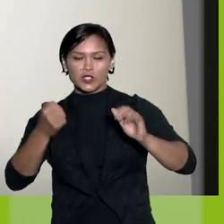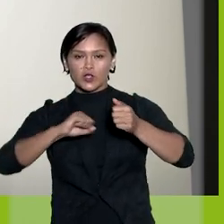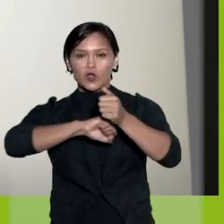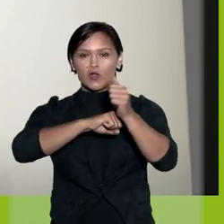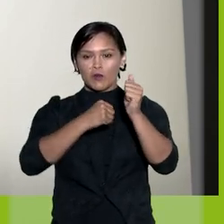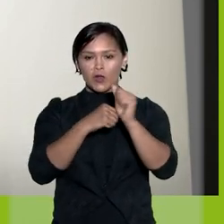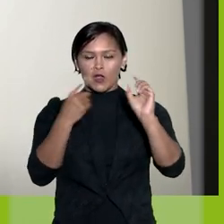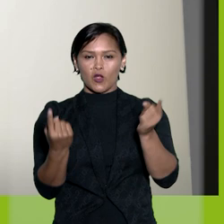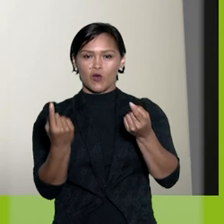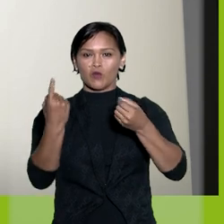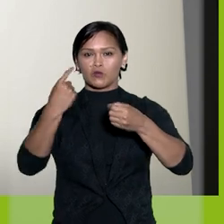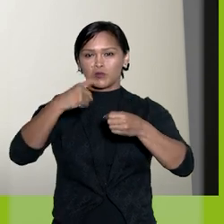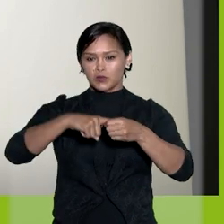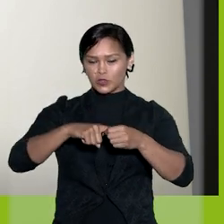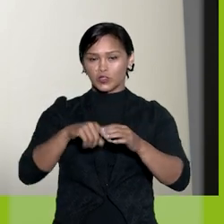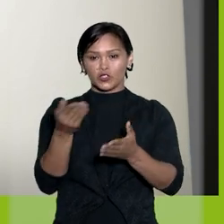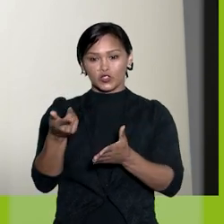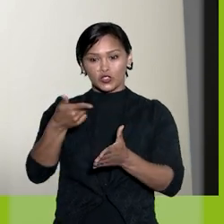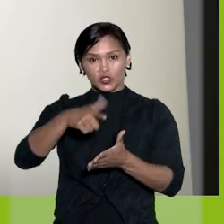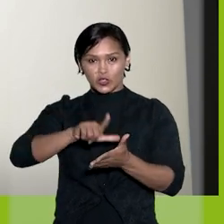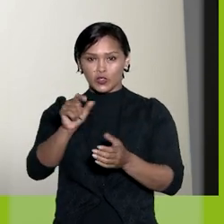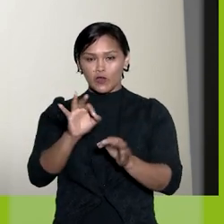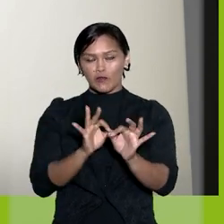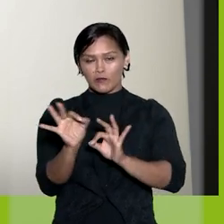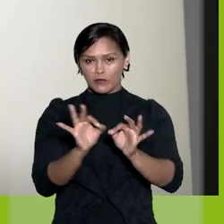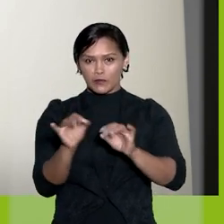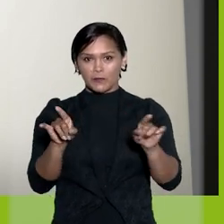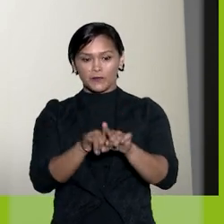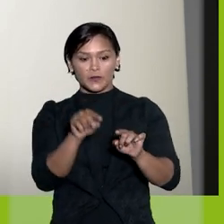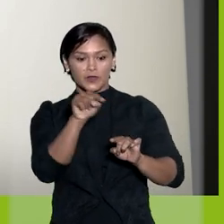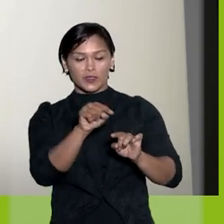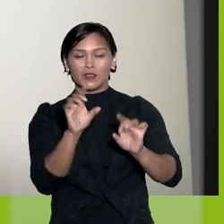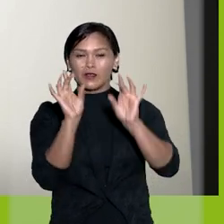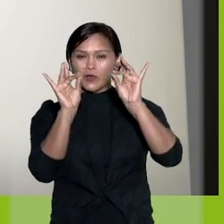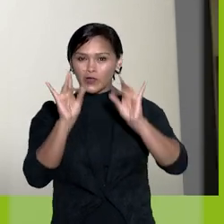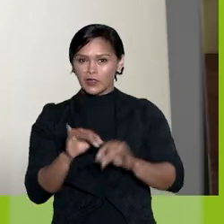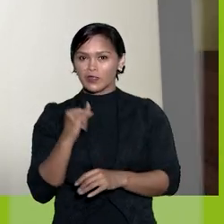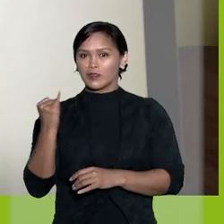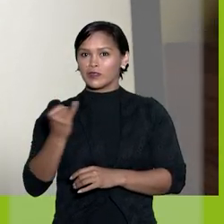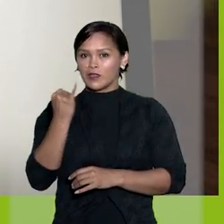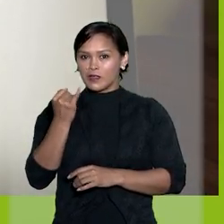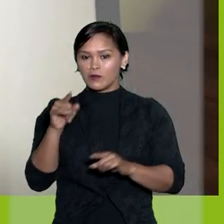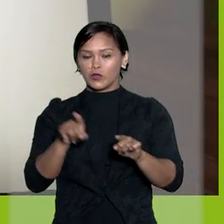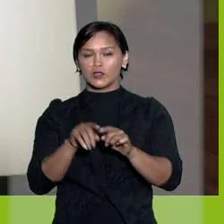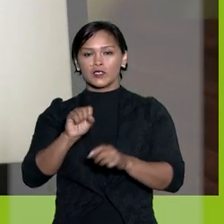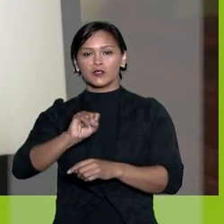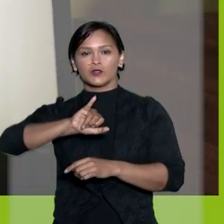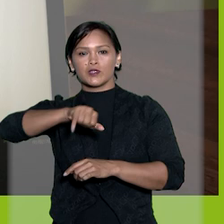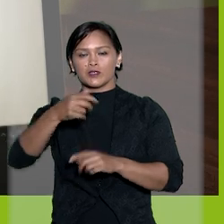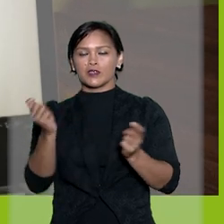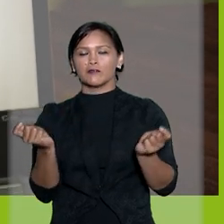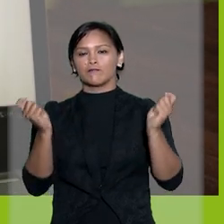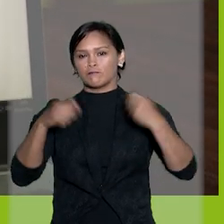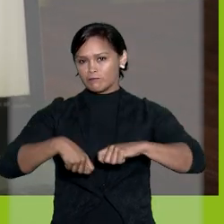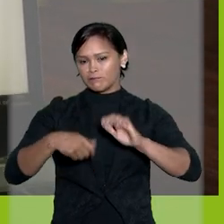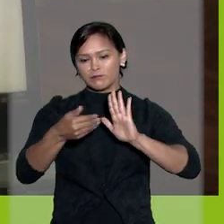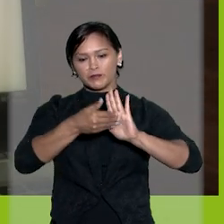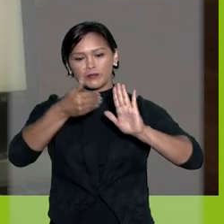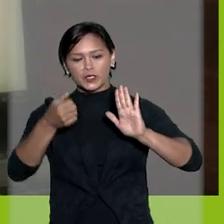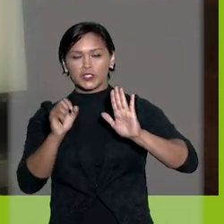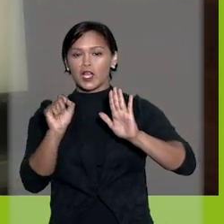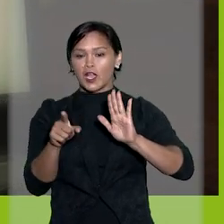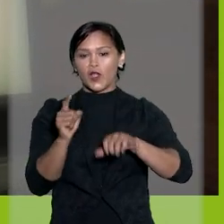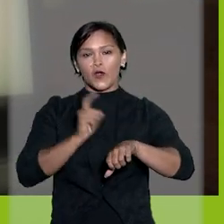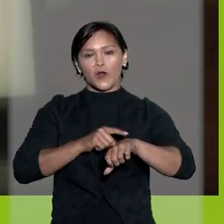excluir, inativar ou tornar o marcador ativo novamente. E aqui um detalhe importante. No SEI, é